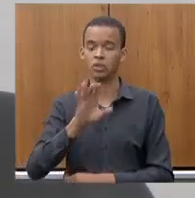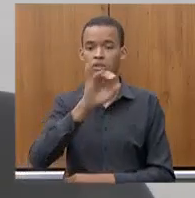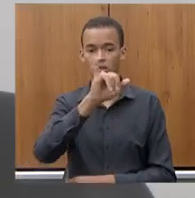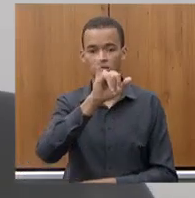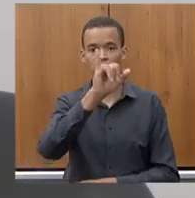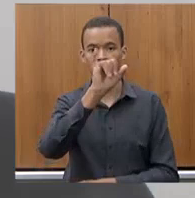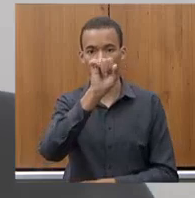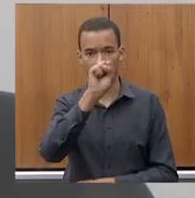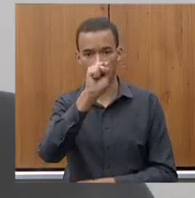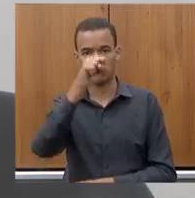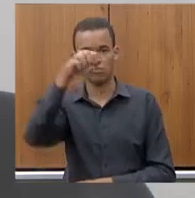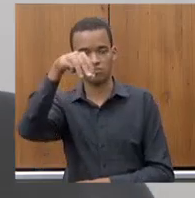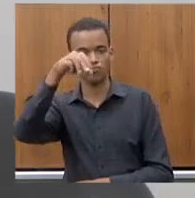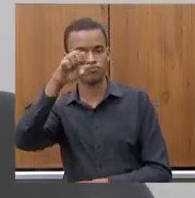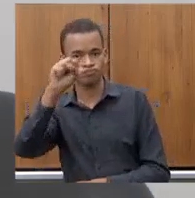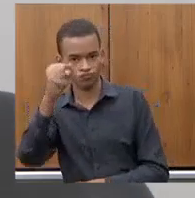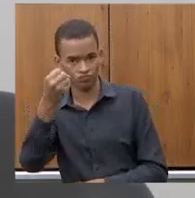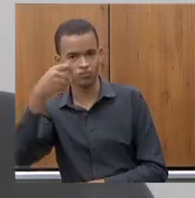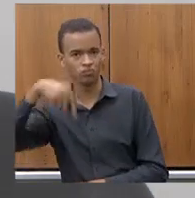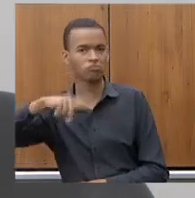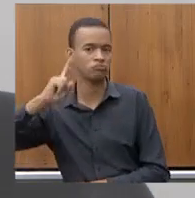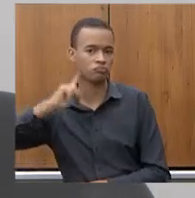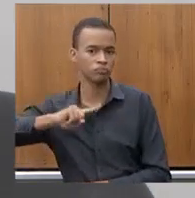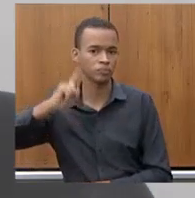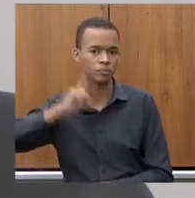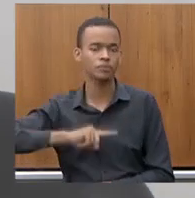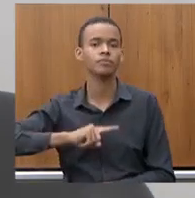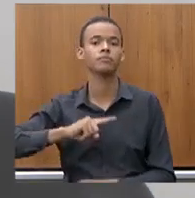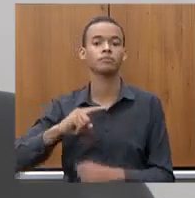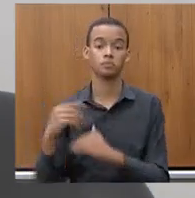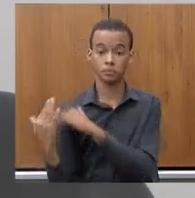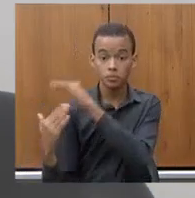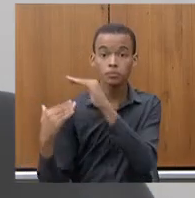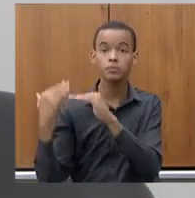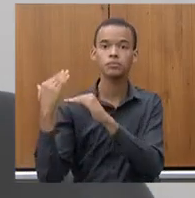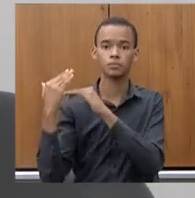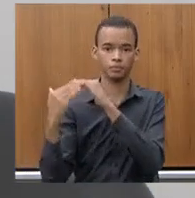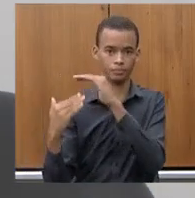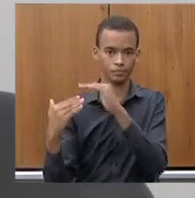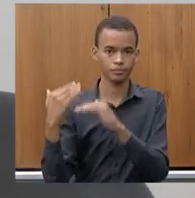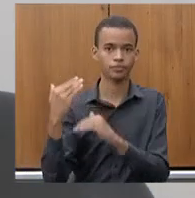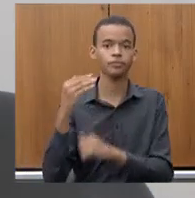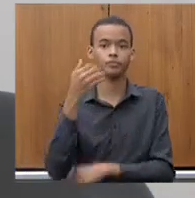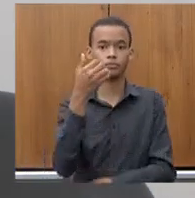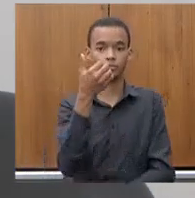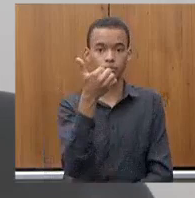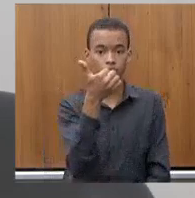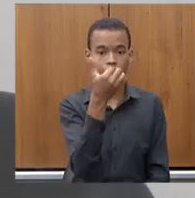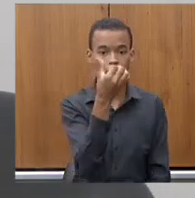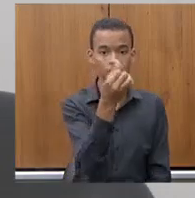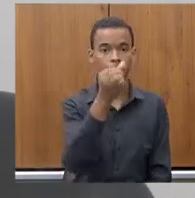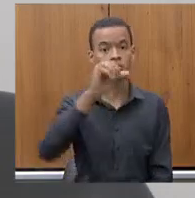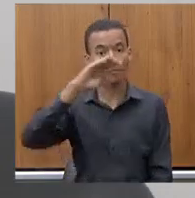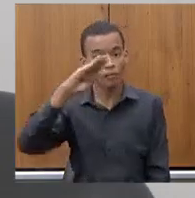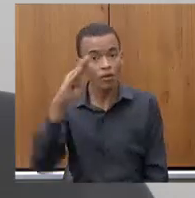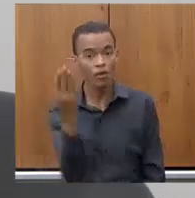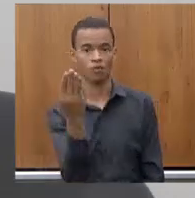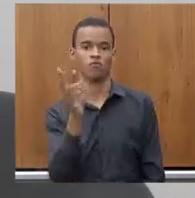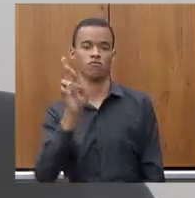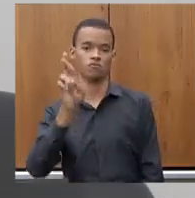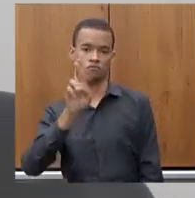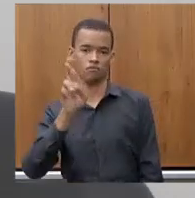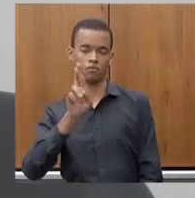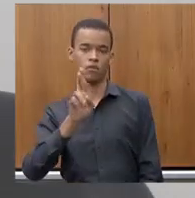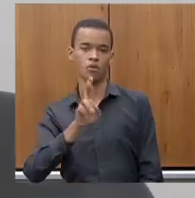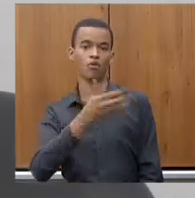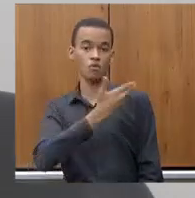principal fonte de financiamento do Estado, condicionou esse desempenho com ampliação de 16 bilhões de reais. O governo